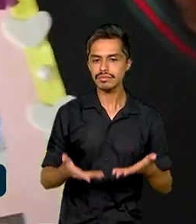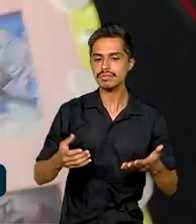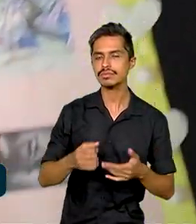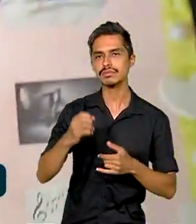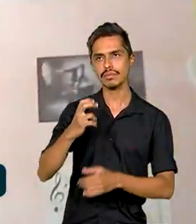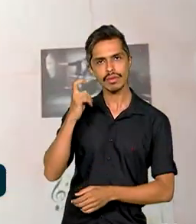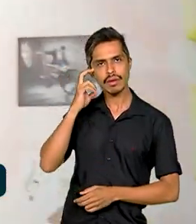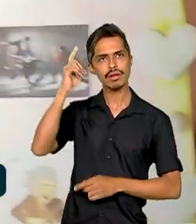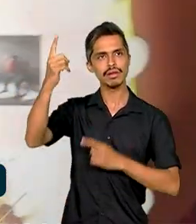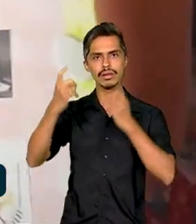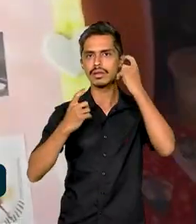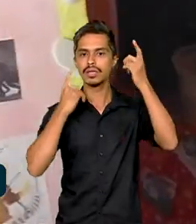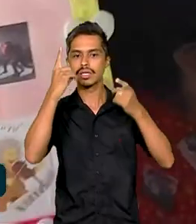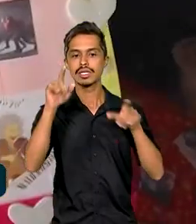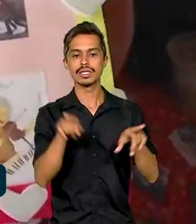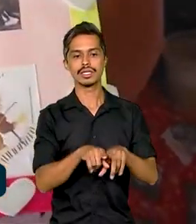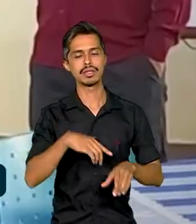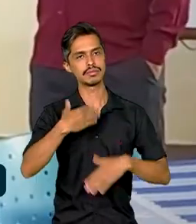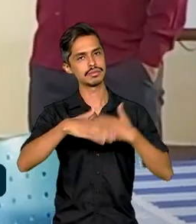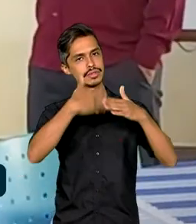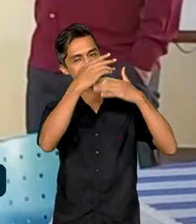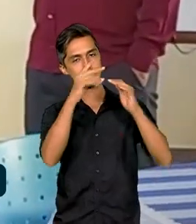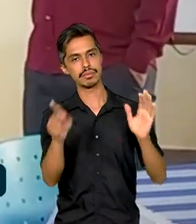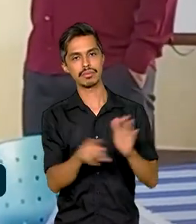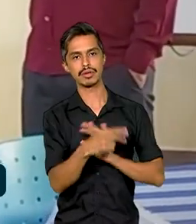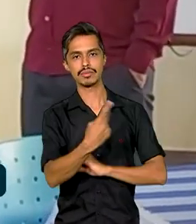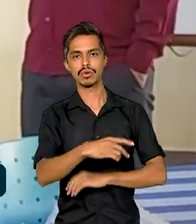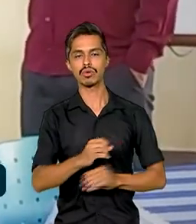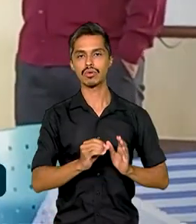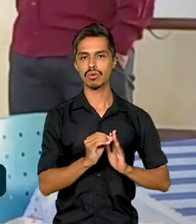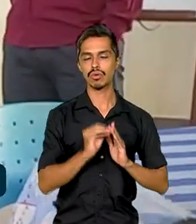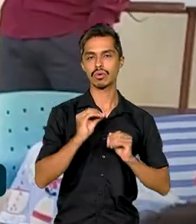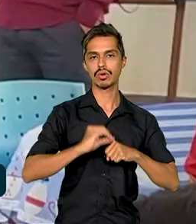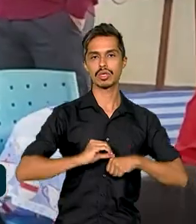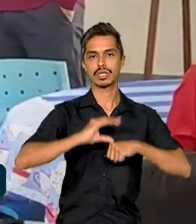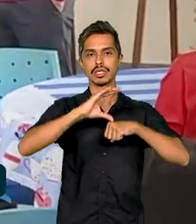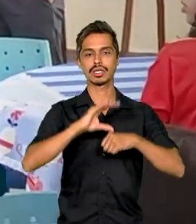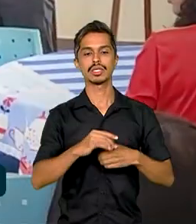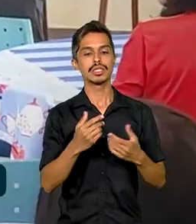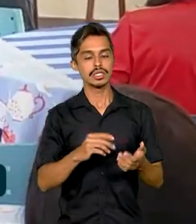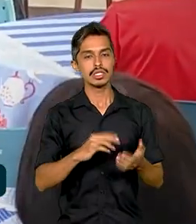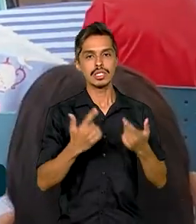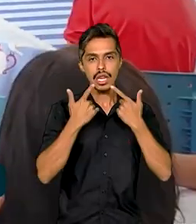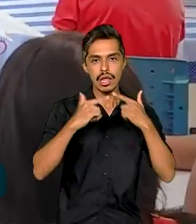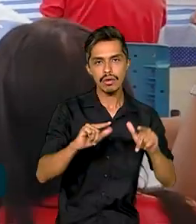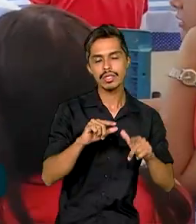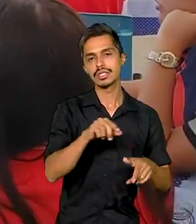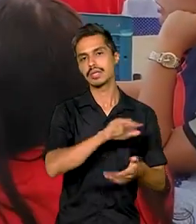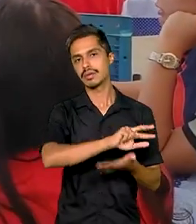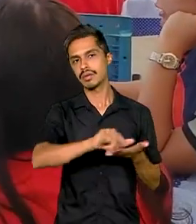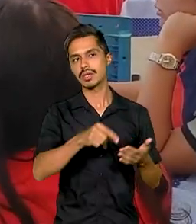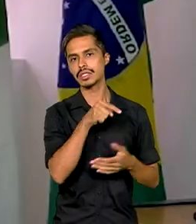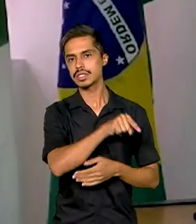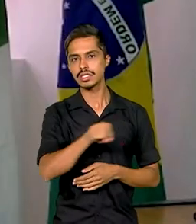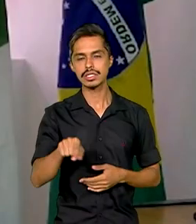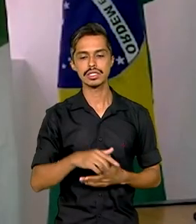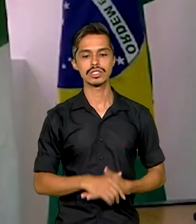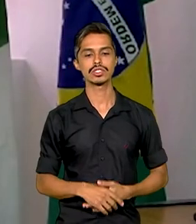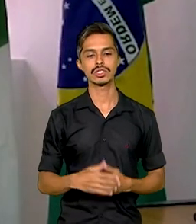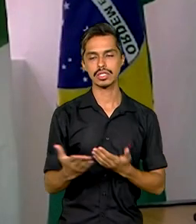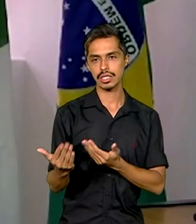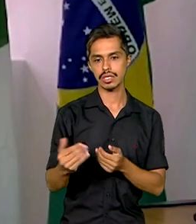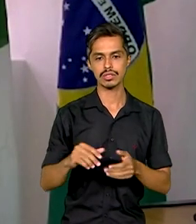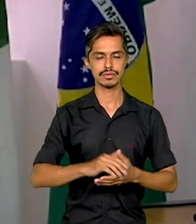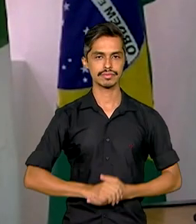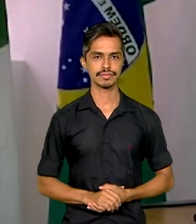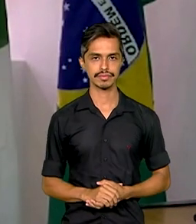criatividade e o desenvolvimento dos conhecimentos linguísticos de crianças e adolescentes. O tema